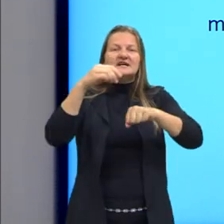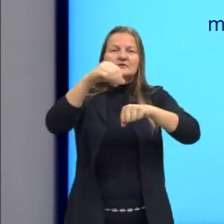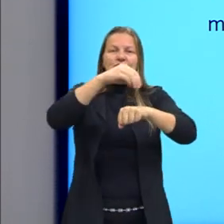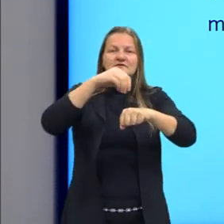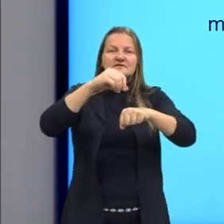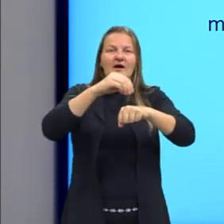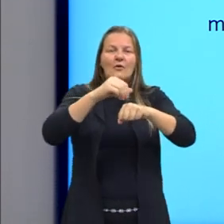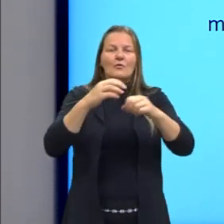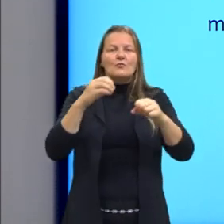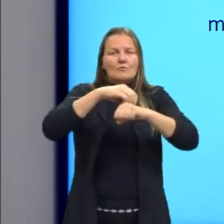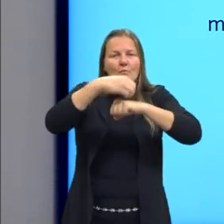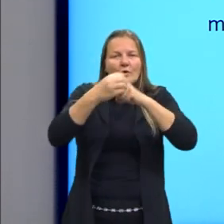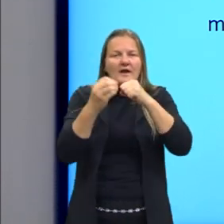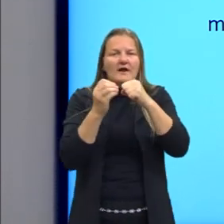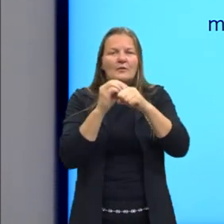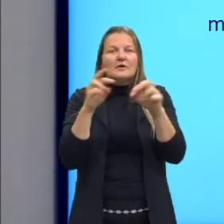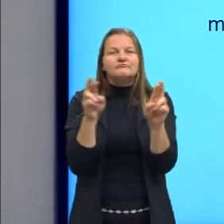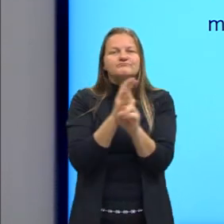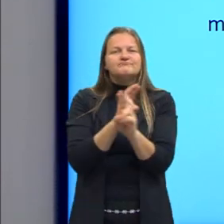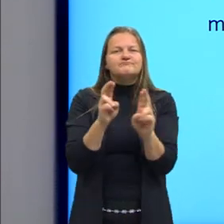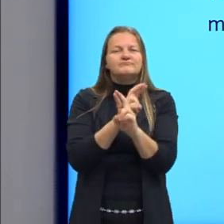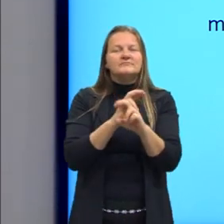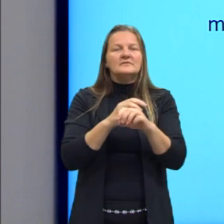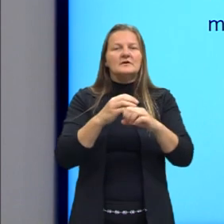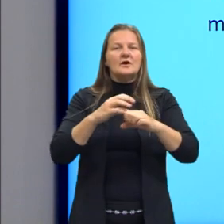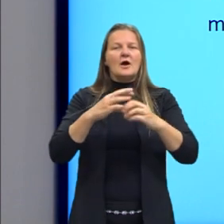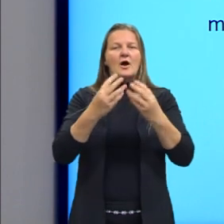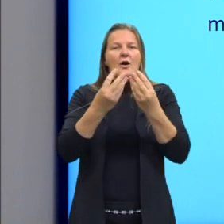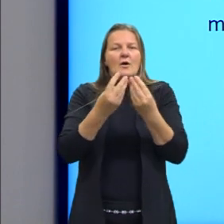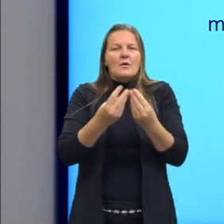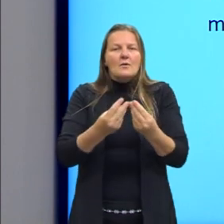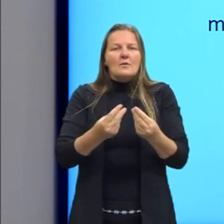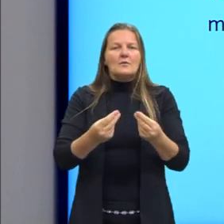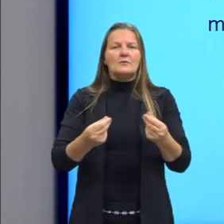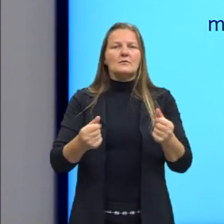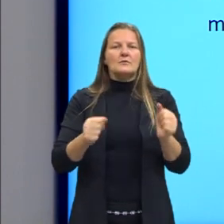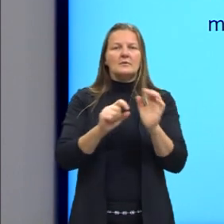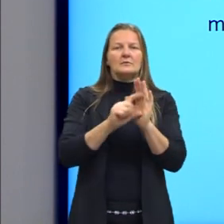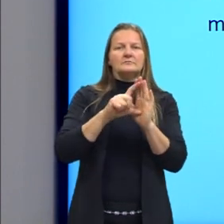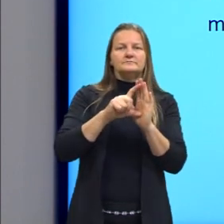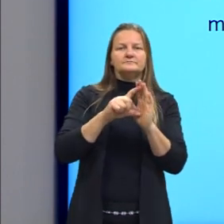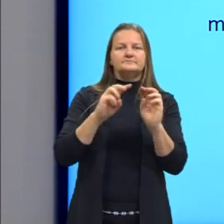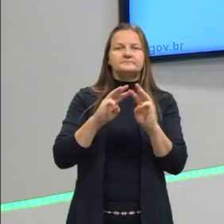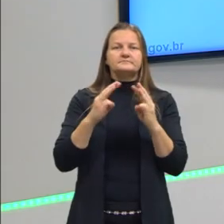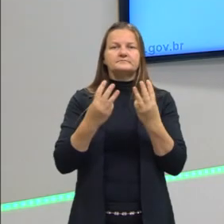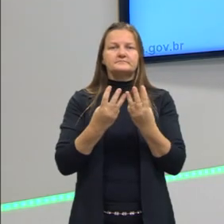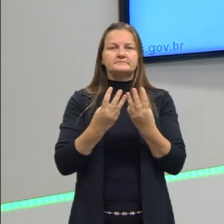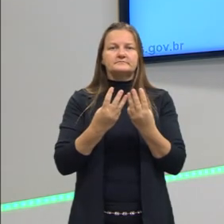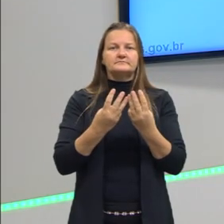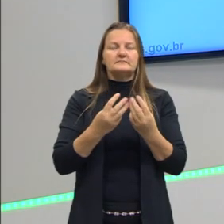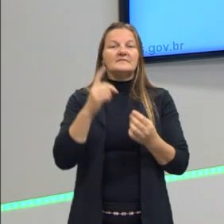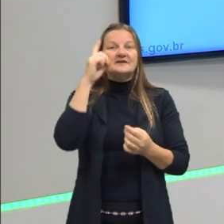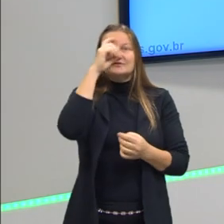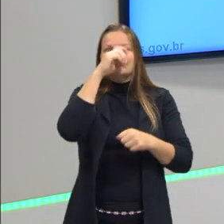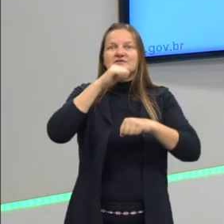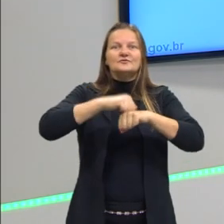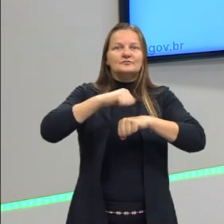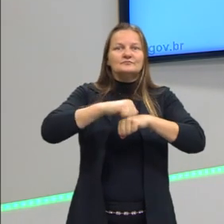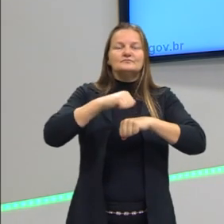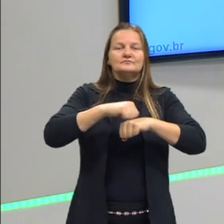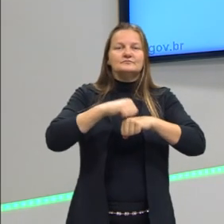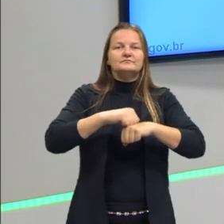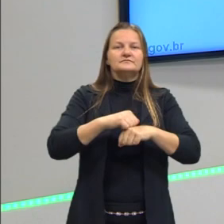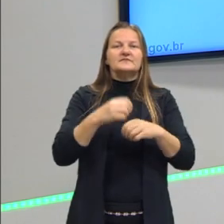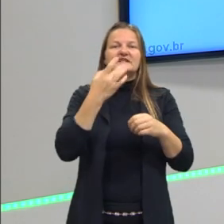interage com as moléculas da água e aumenta a sua massa molar, dificultando o congelamento. Ou seja, quando eu